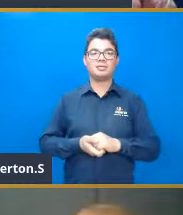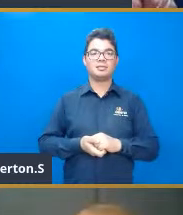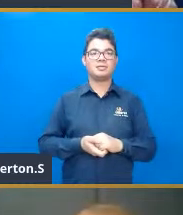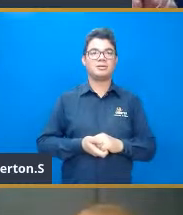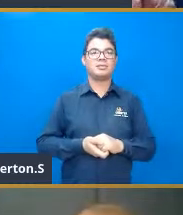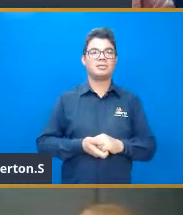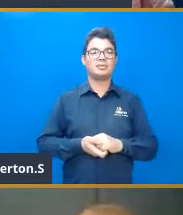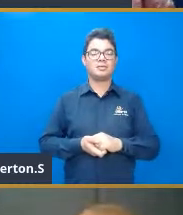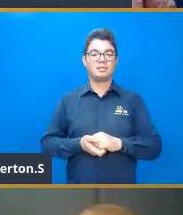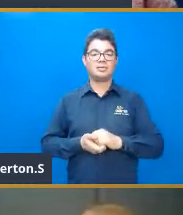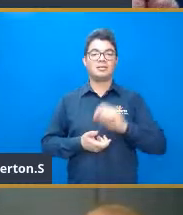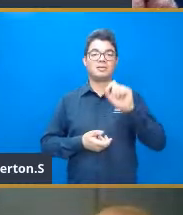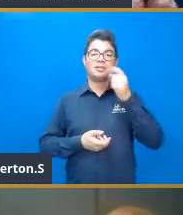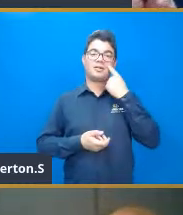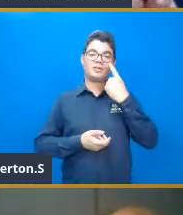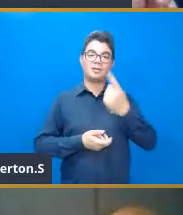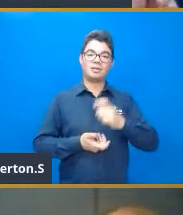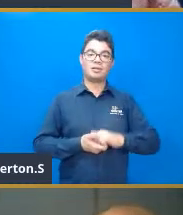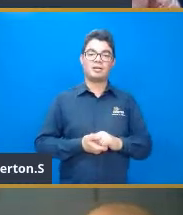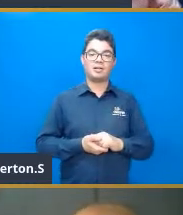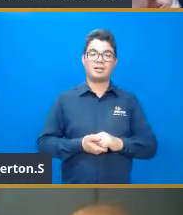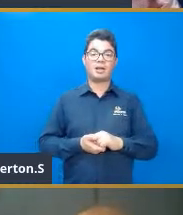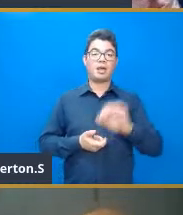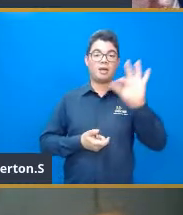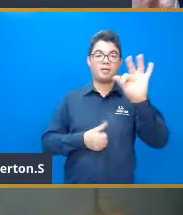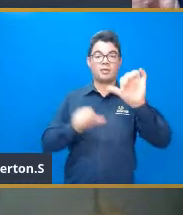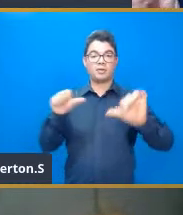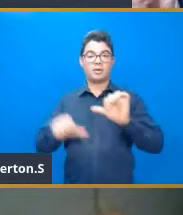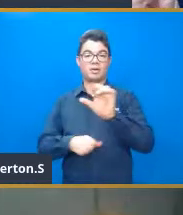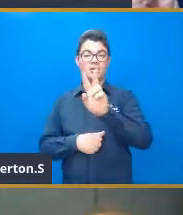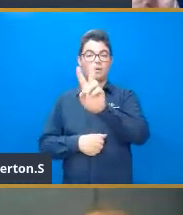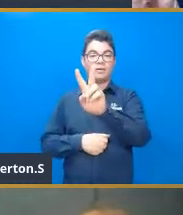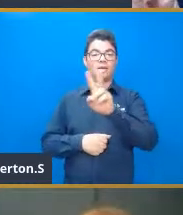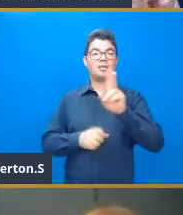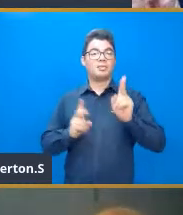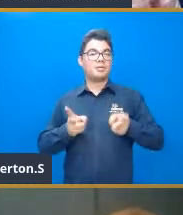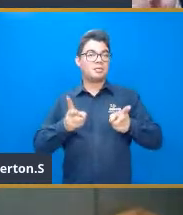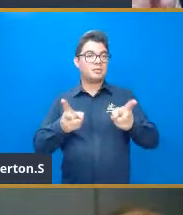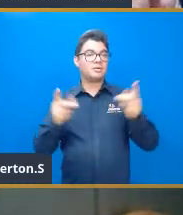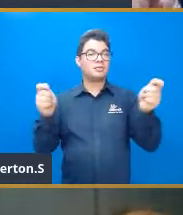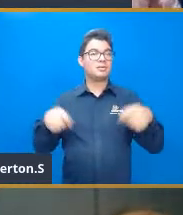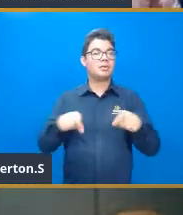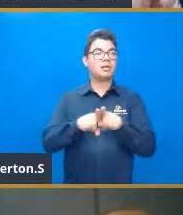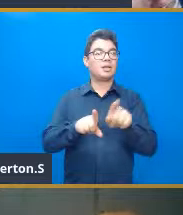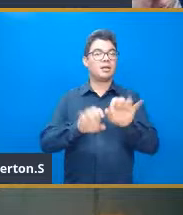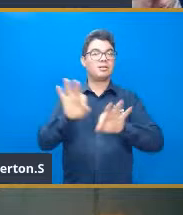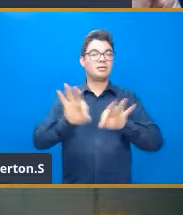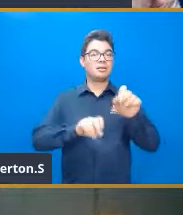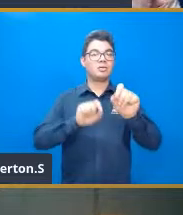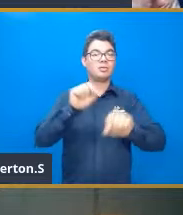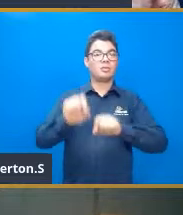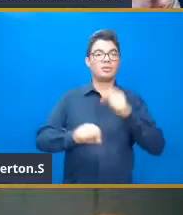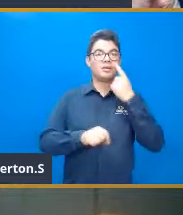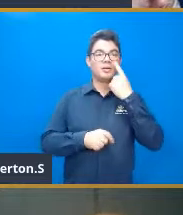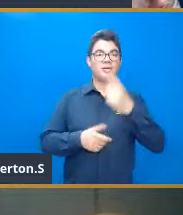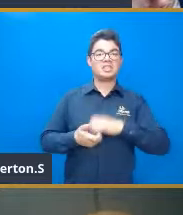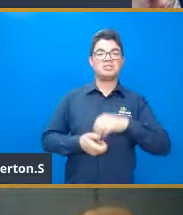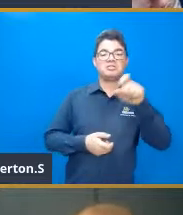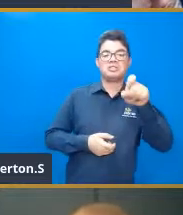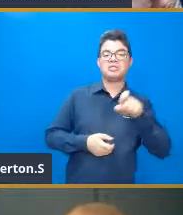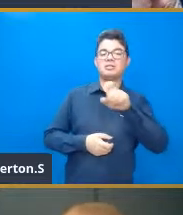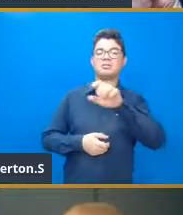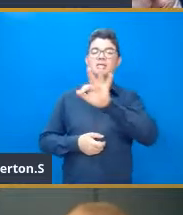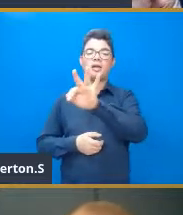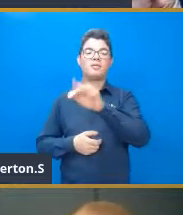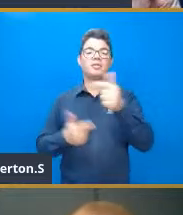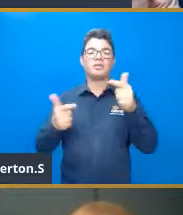E no lugar do f, eu coloquei o v. Então, é só para manter ali aquela anotação do enunciado. O GeoGebra chamou de x, df, mas não tem problema, A gente